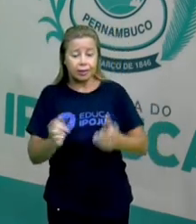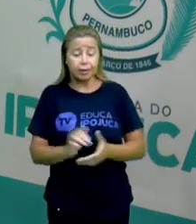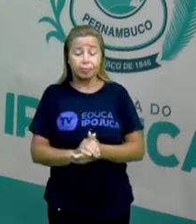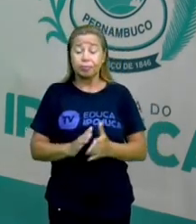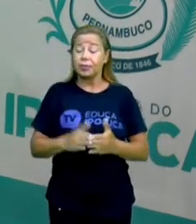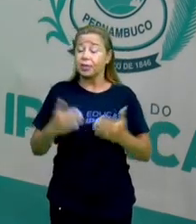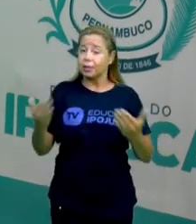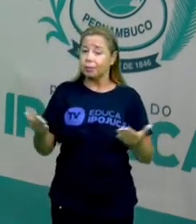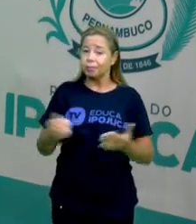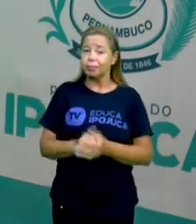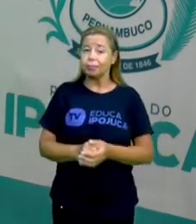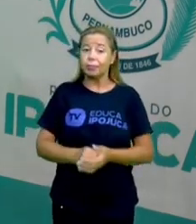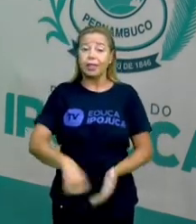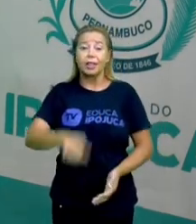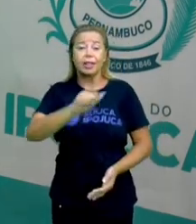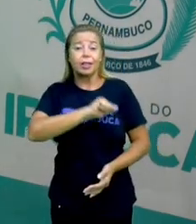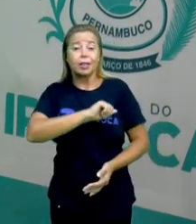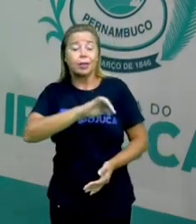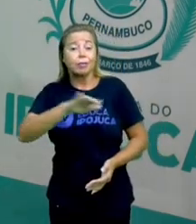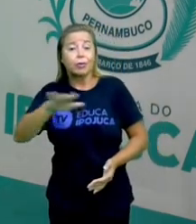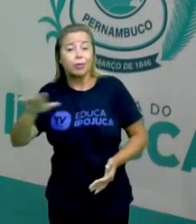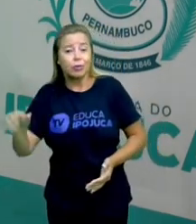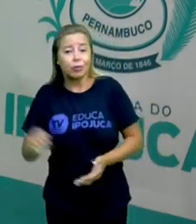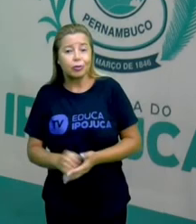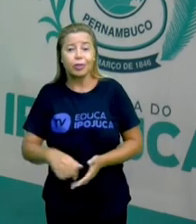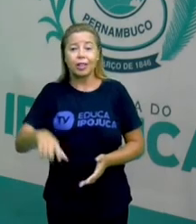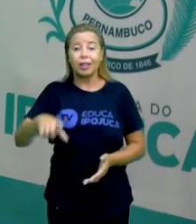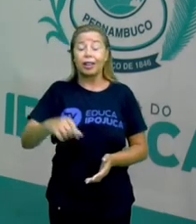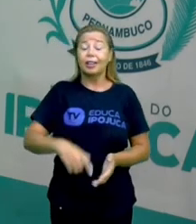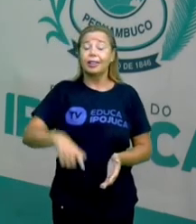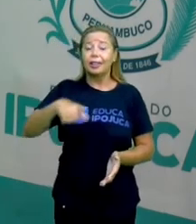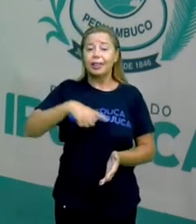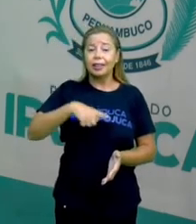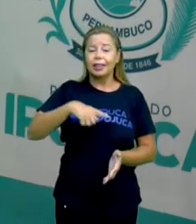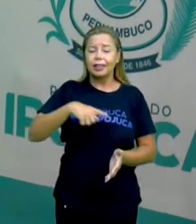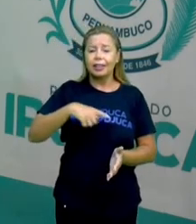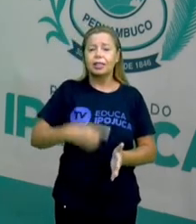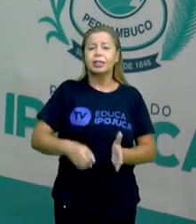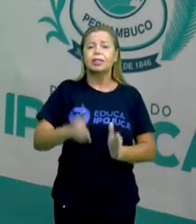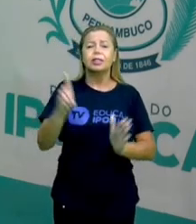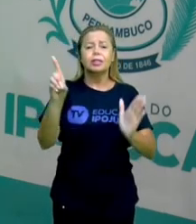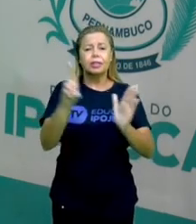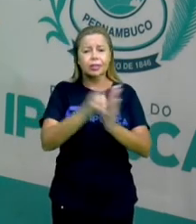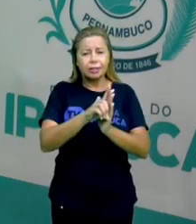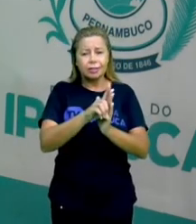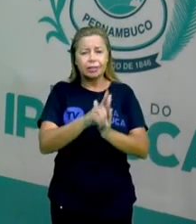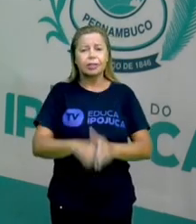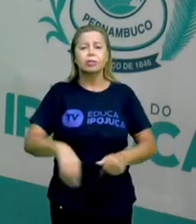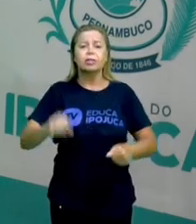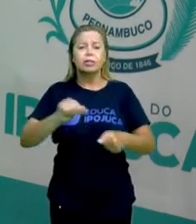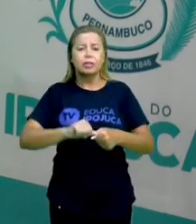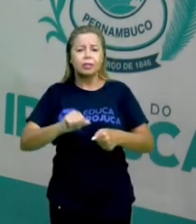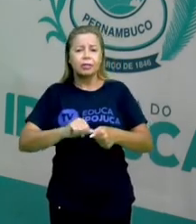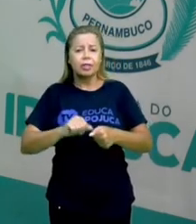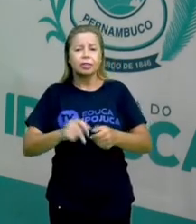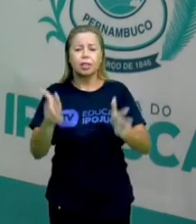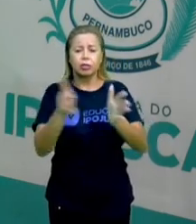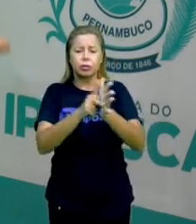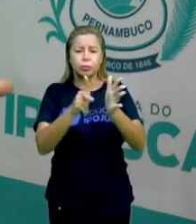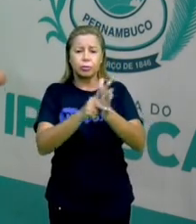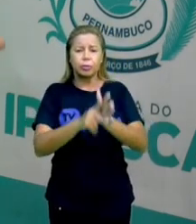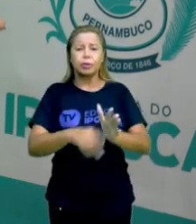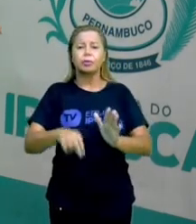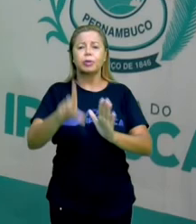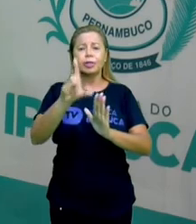autonomia, ela tem como direito gerir as suas leis, o que ela deseja para o seu município para que se